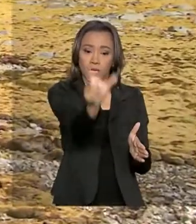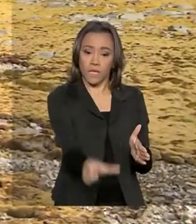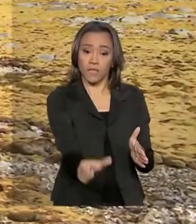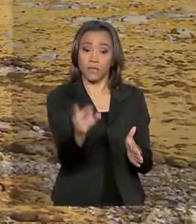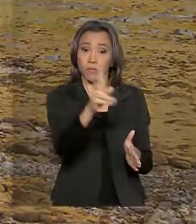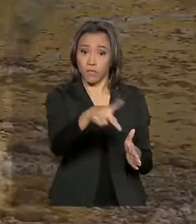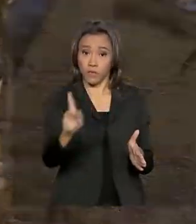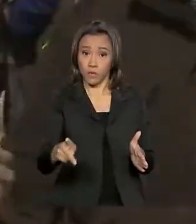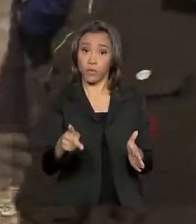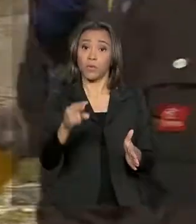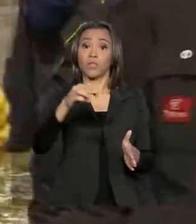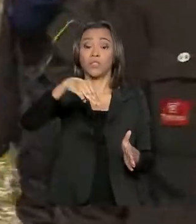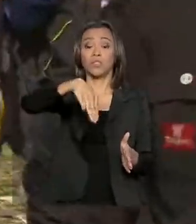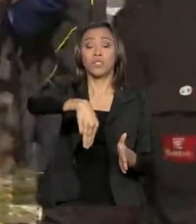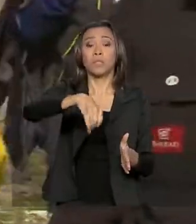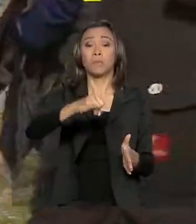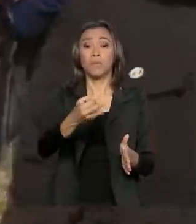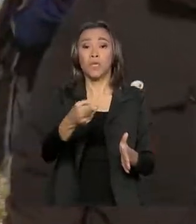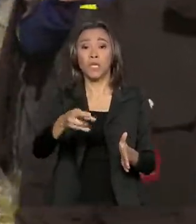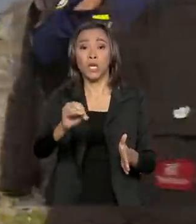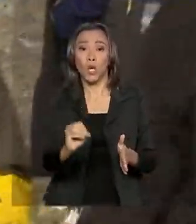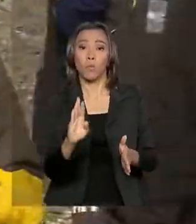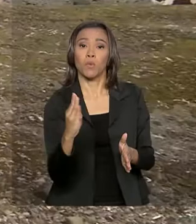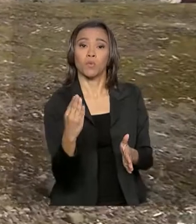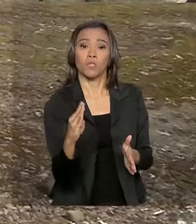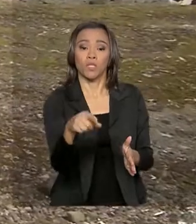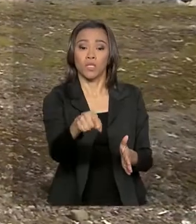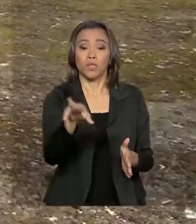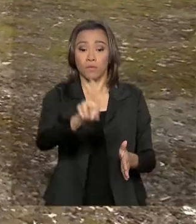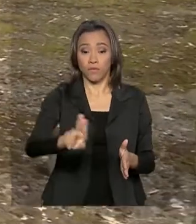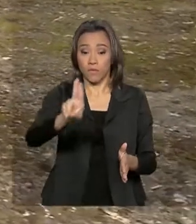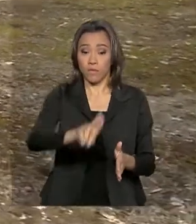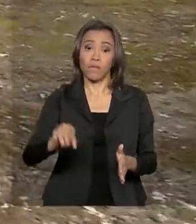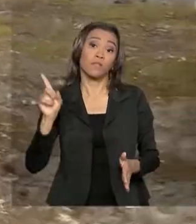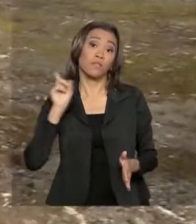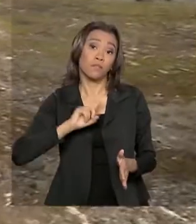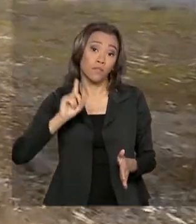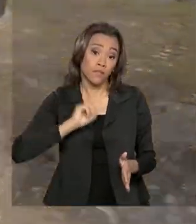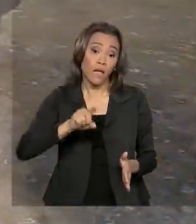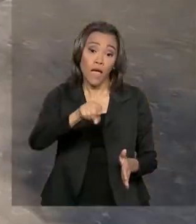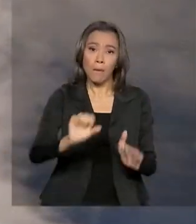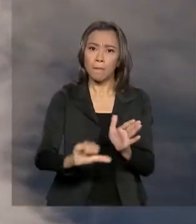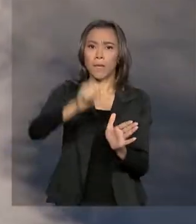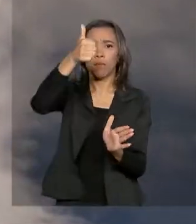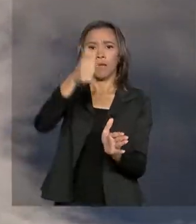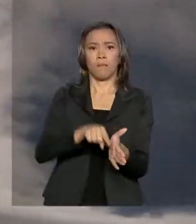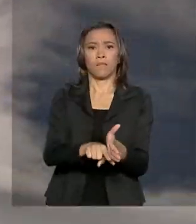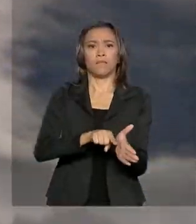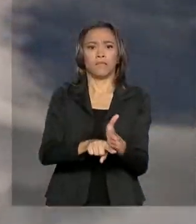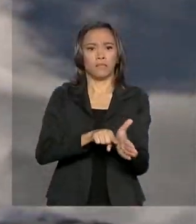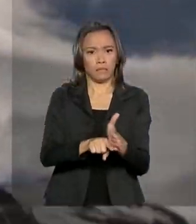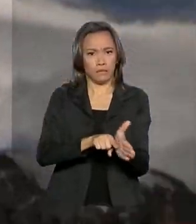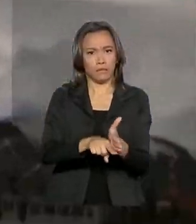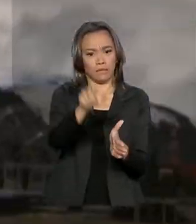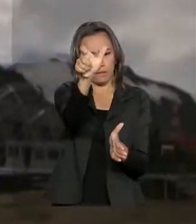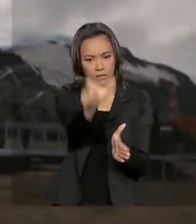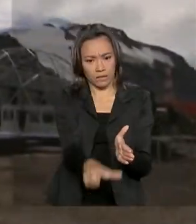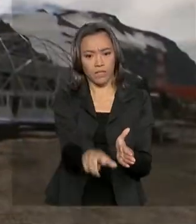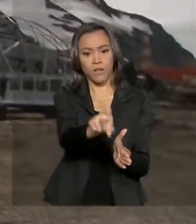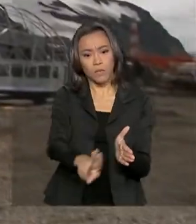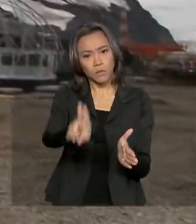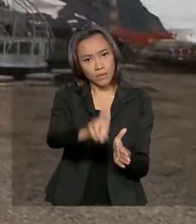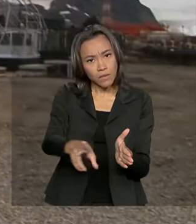microbiologia da Universidade Federal de Minas Gerais, é um dos primeiros pesquisadores que vai utilizar as novas